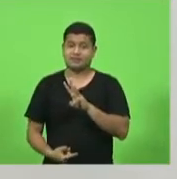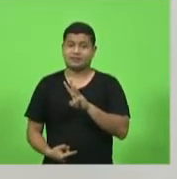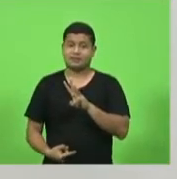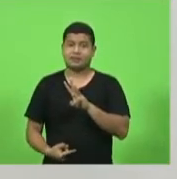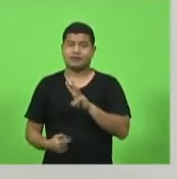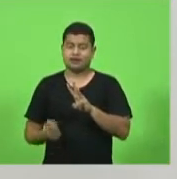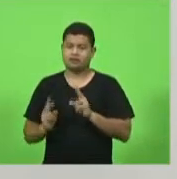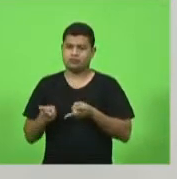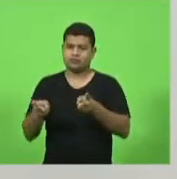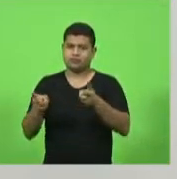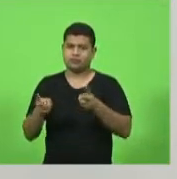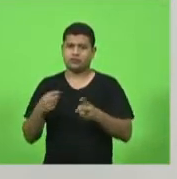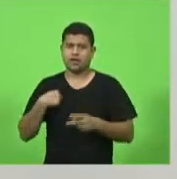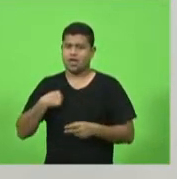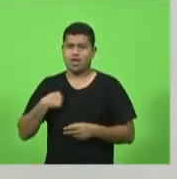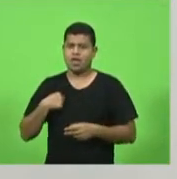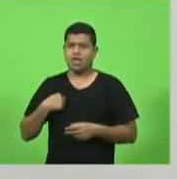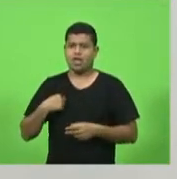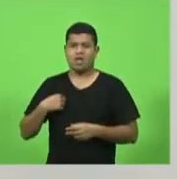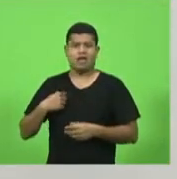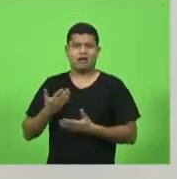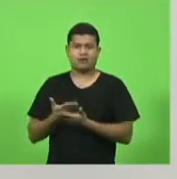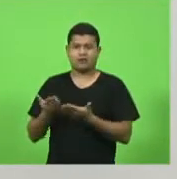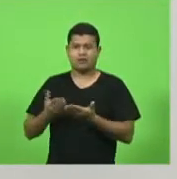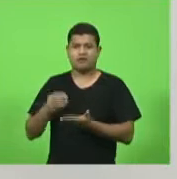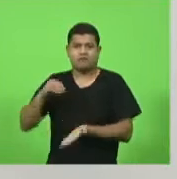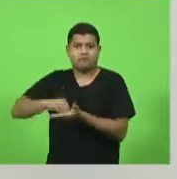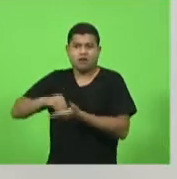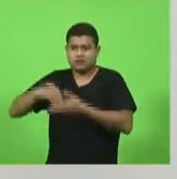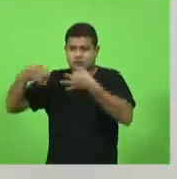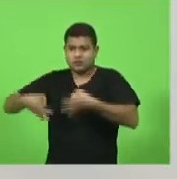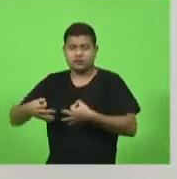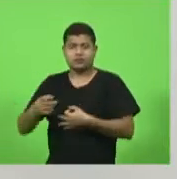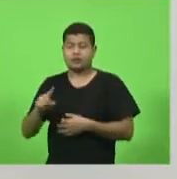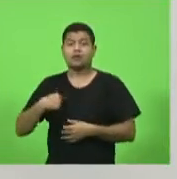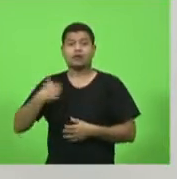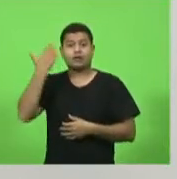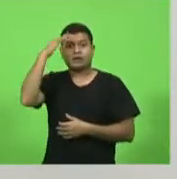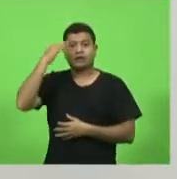adiante. Como eu disse, não quero ser injusto com a região nenhuma, mas eu quero entender qual foi o cálculo.